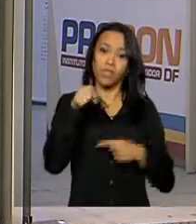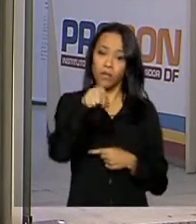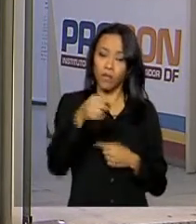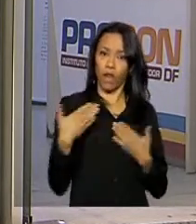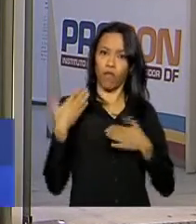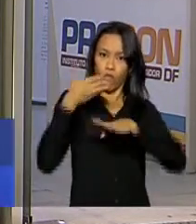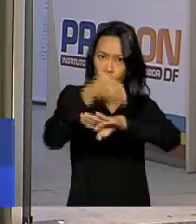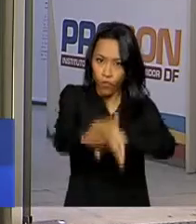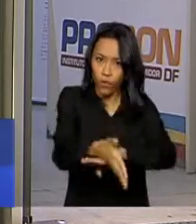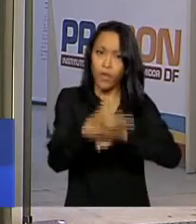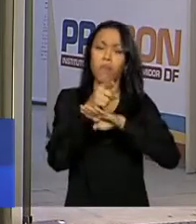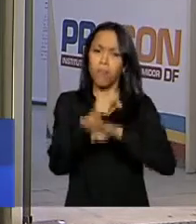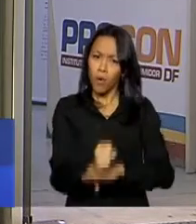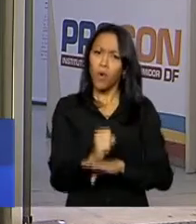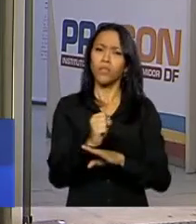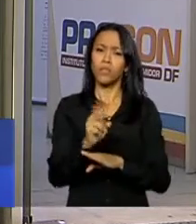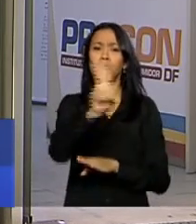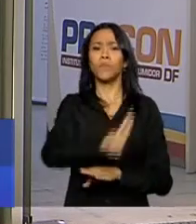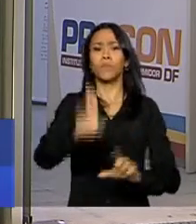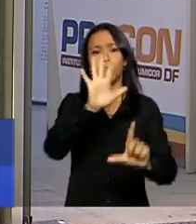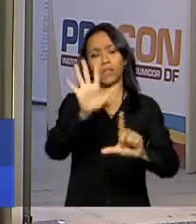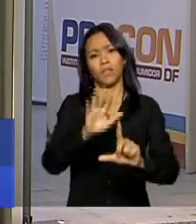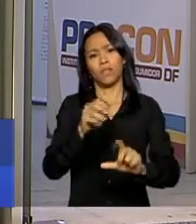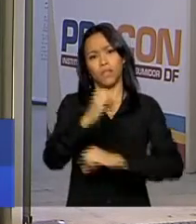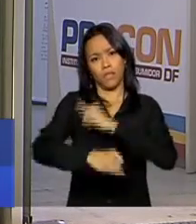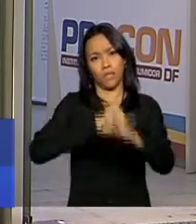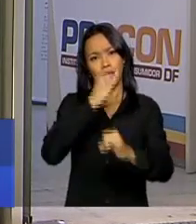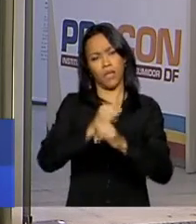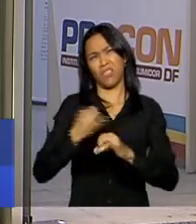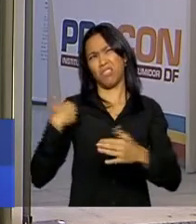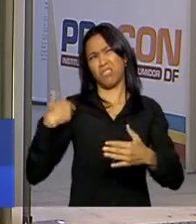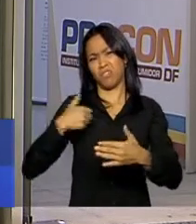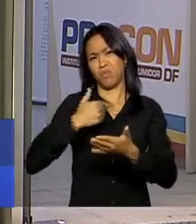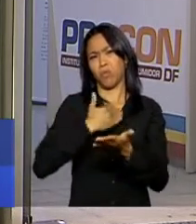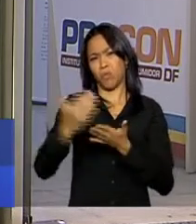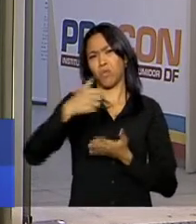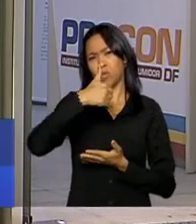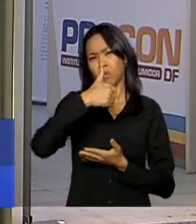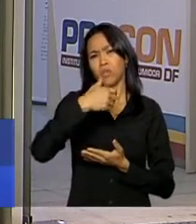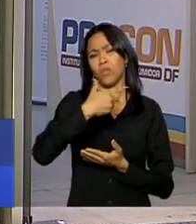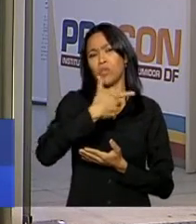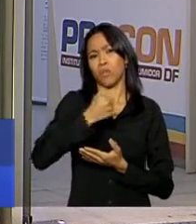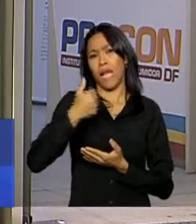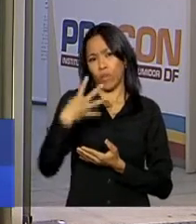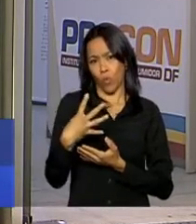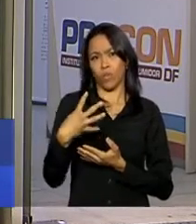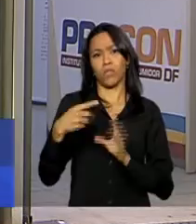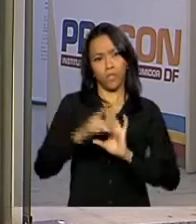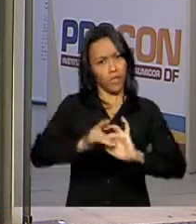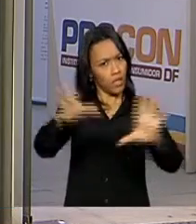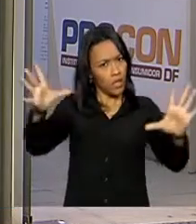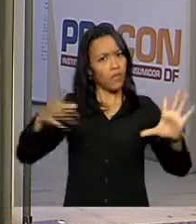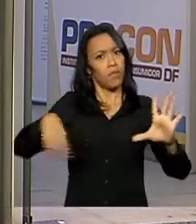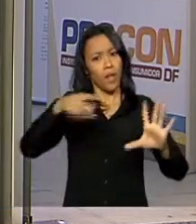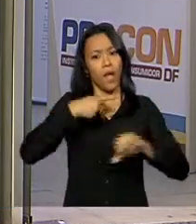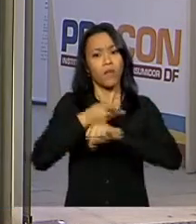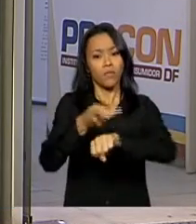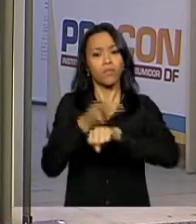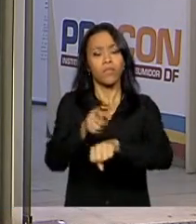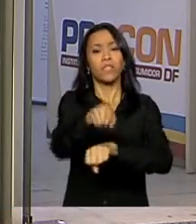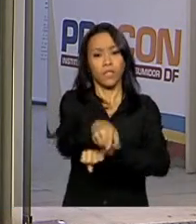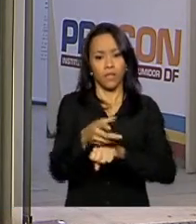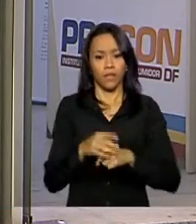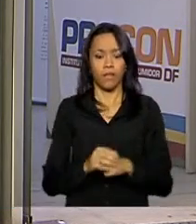podem ser feitas pela internet. Desde 2014, Poder Público disponibiliza a plataforma consumidor.gov